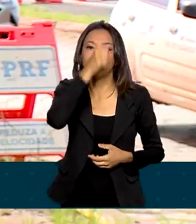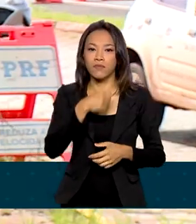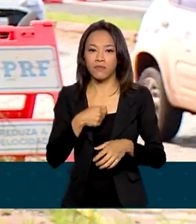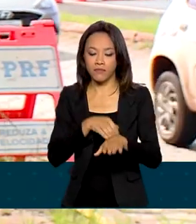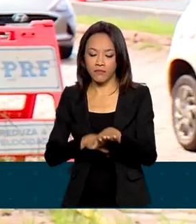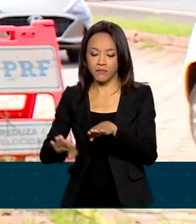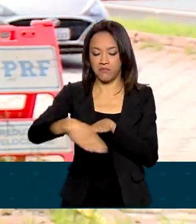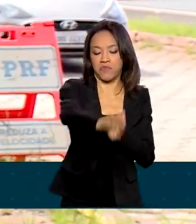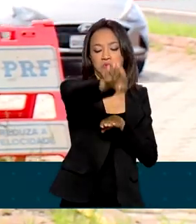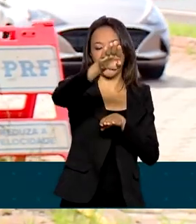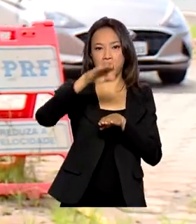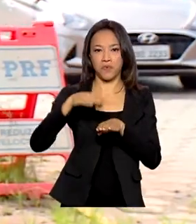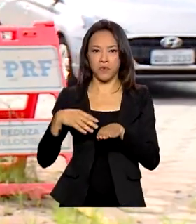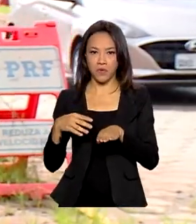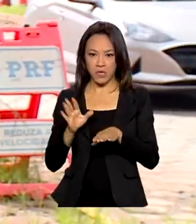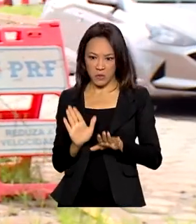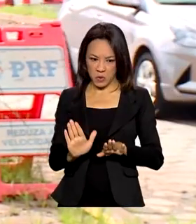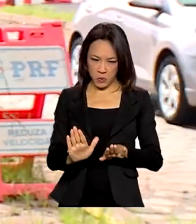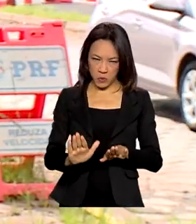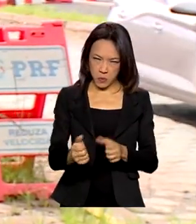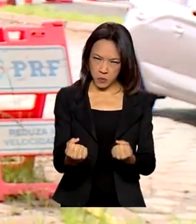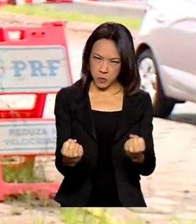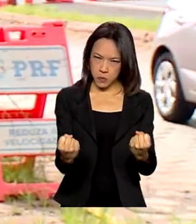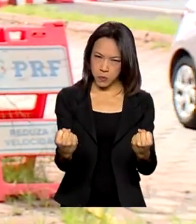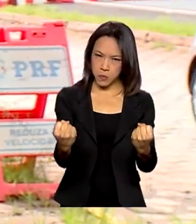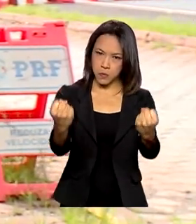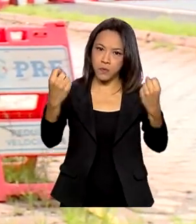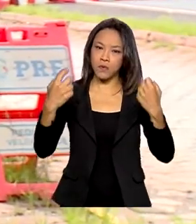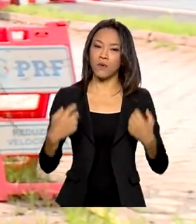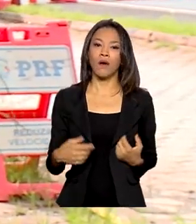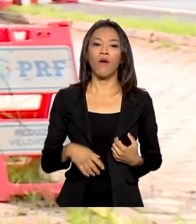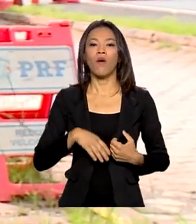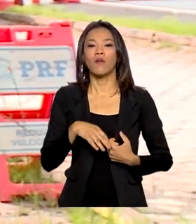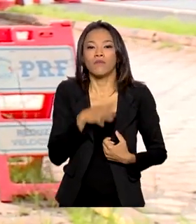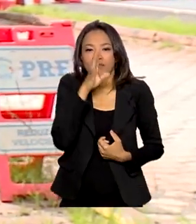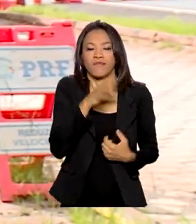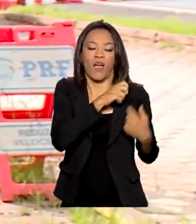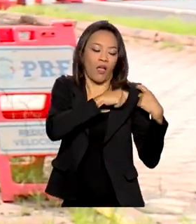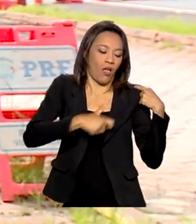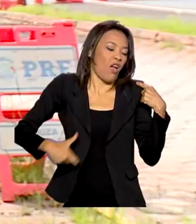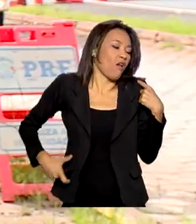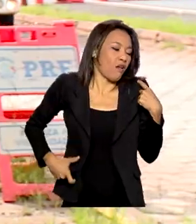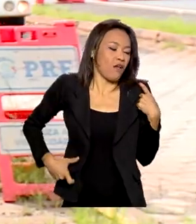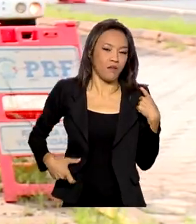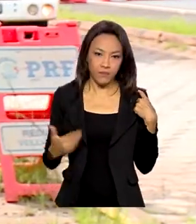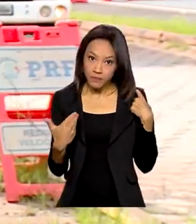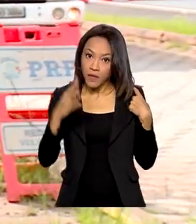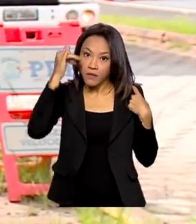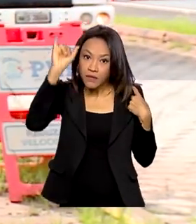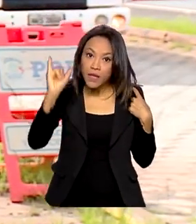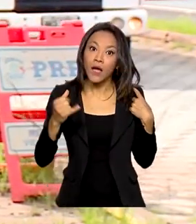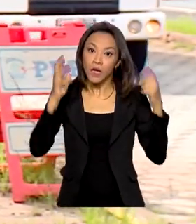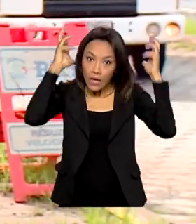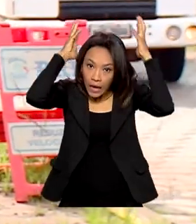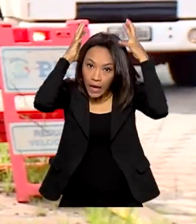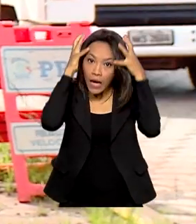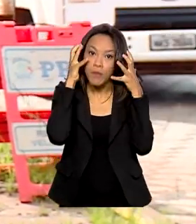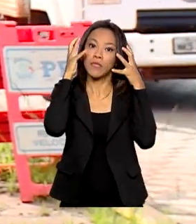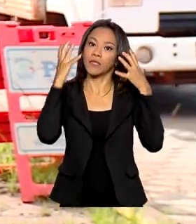indevidas, excesso de velocidade, não uso de cinto de segurança ou dispositivo de retenção, capacete,